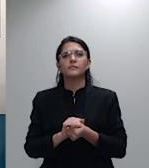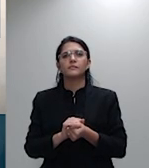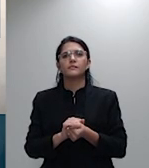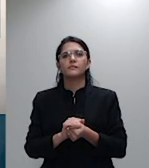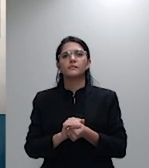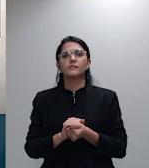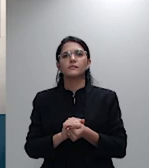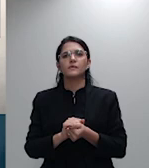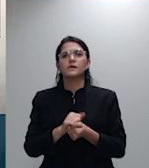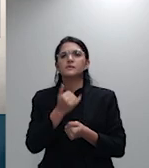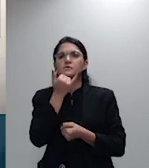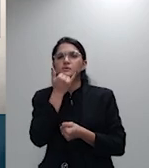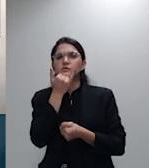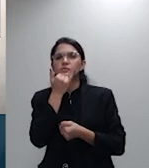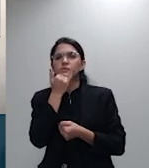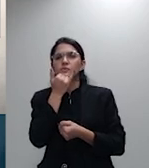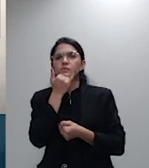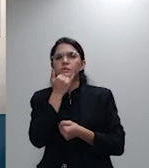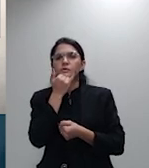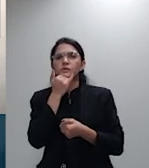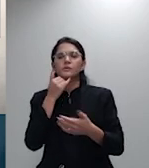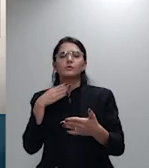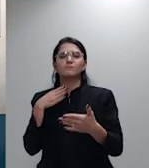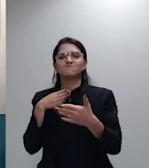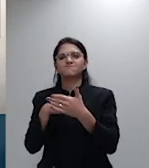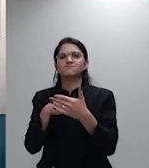caso mas me parece que esse